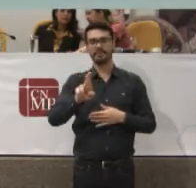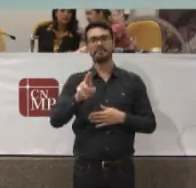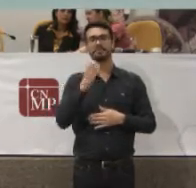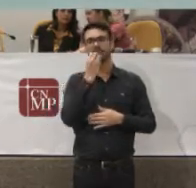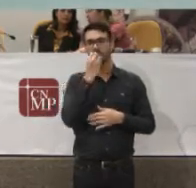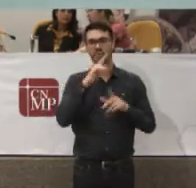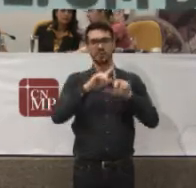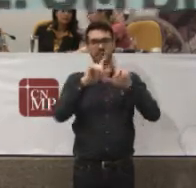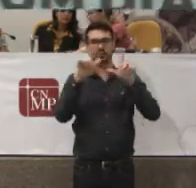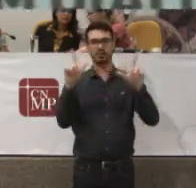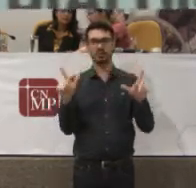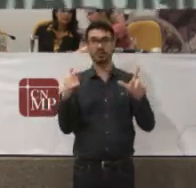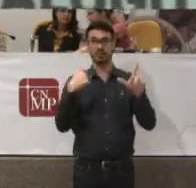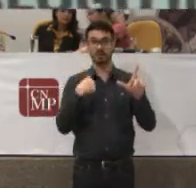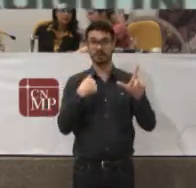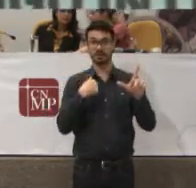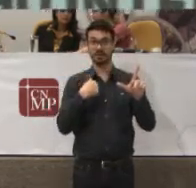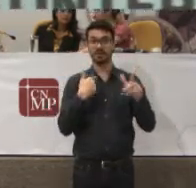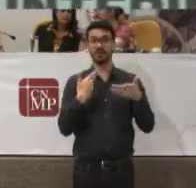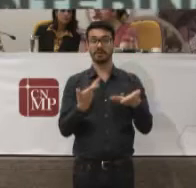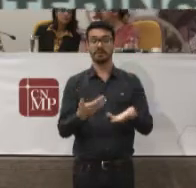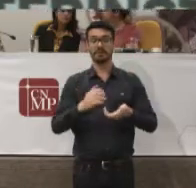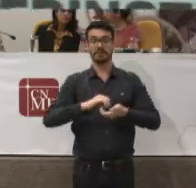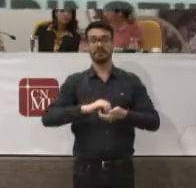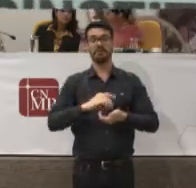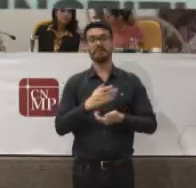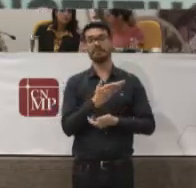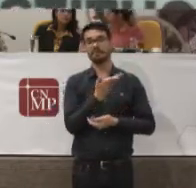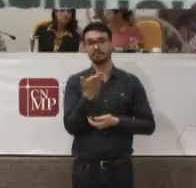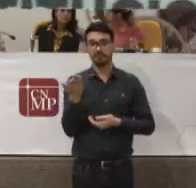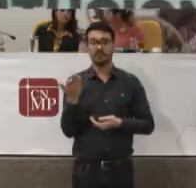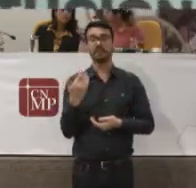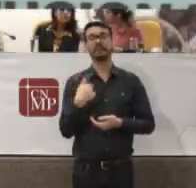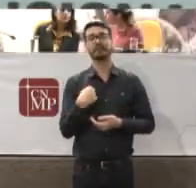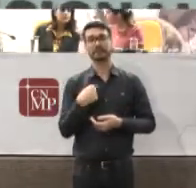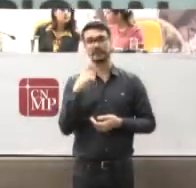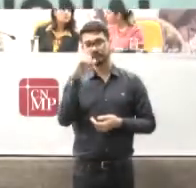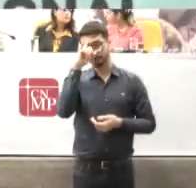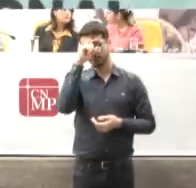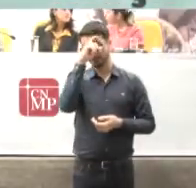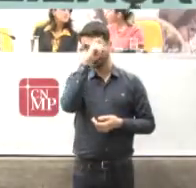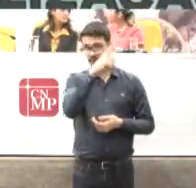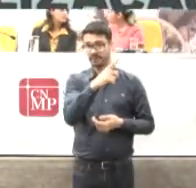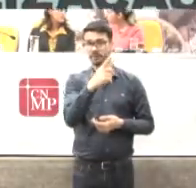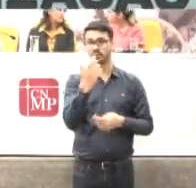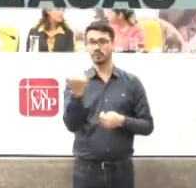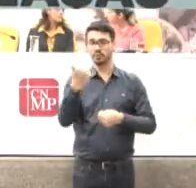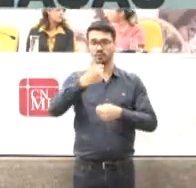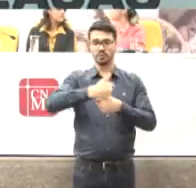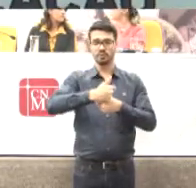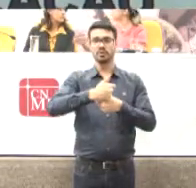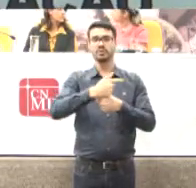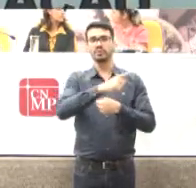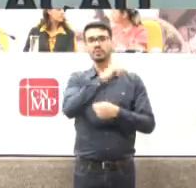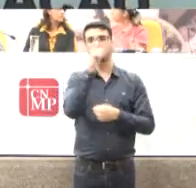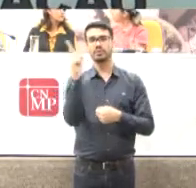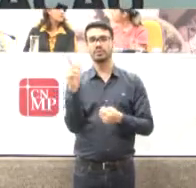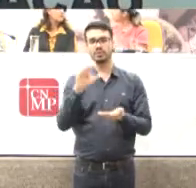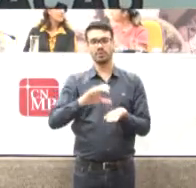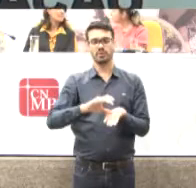a todos Eu gostaria De inicialmente Dizer que para mim É uma tarefa árdua Substituir O conselheiro